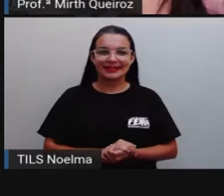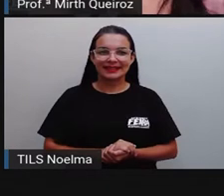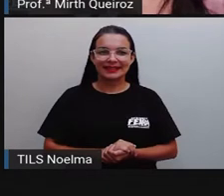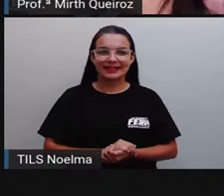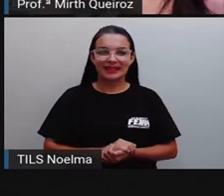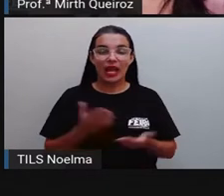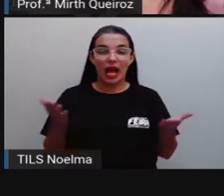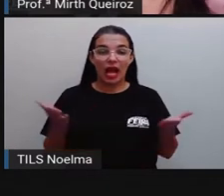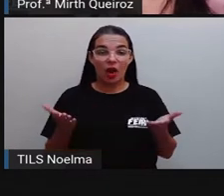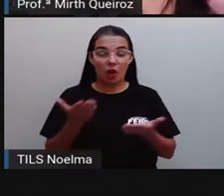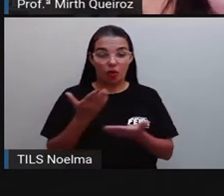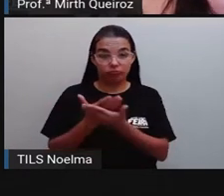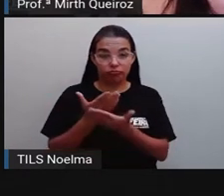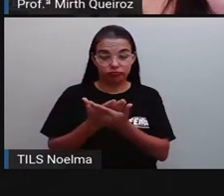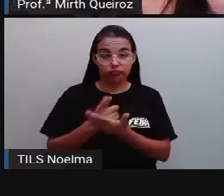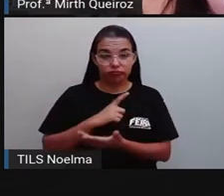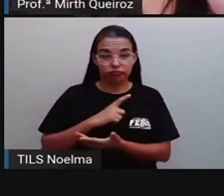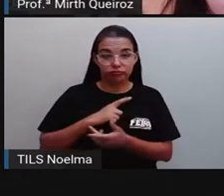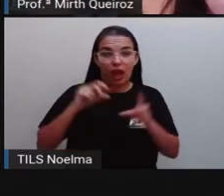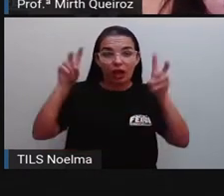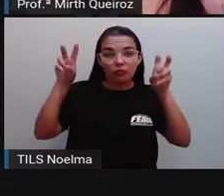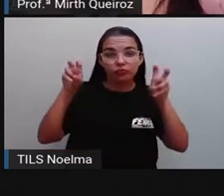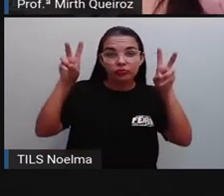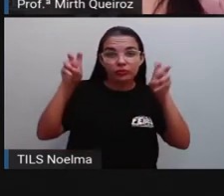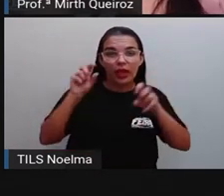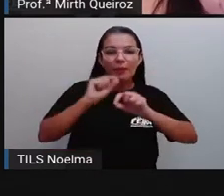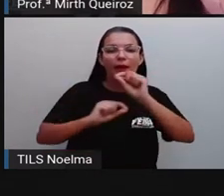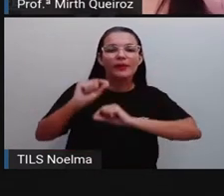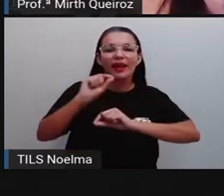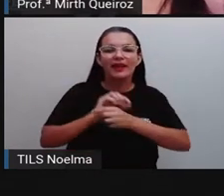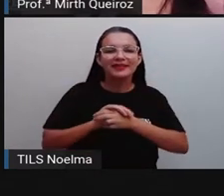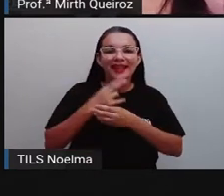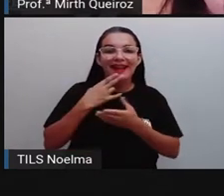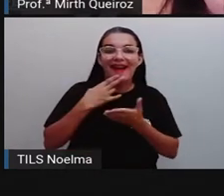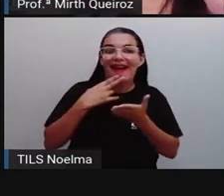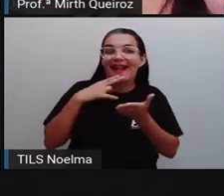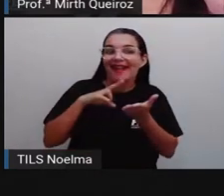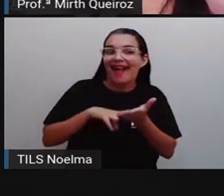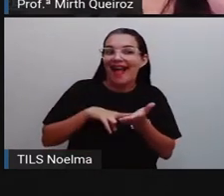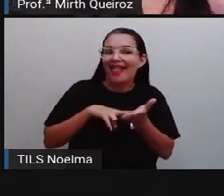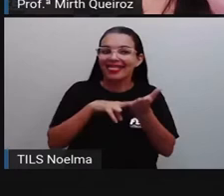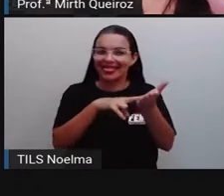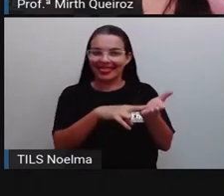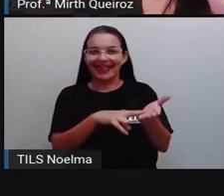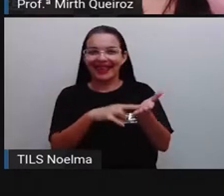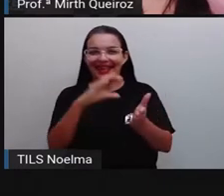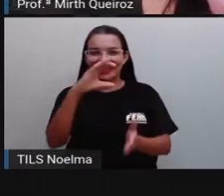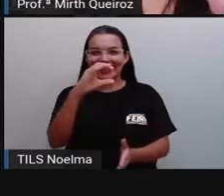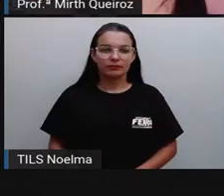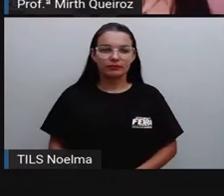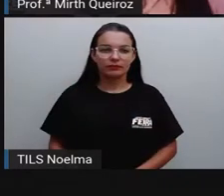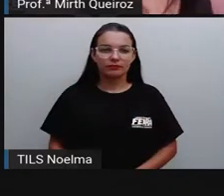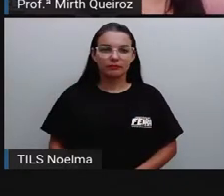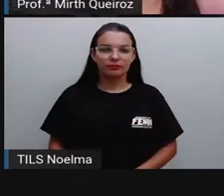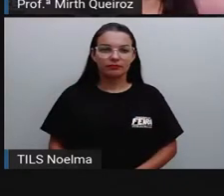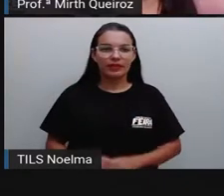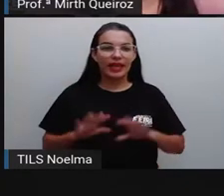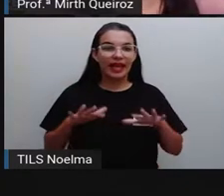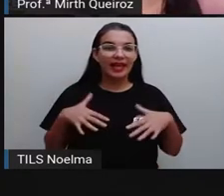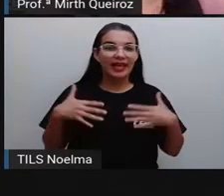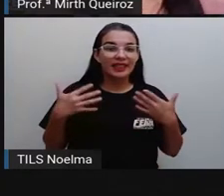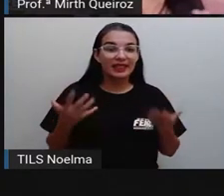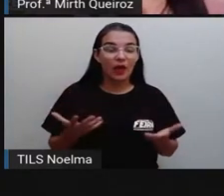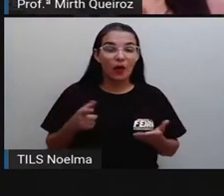Na aula de hoje nós vamos falar sobre cartas. Isso mesmo. Bom, gente,